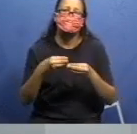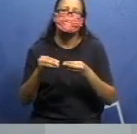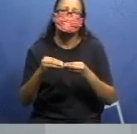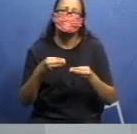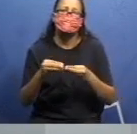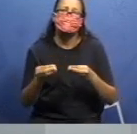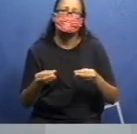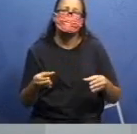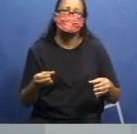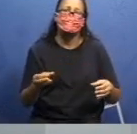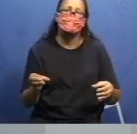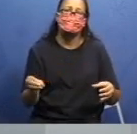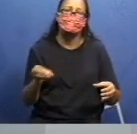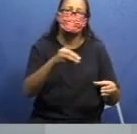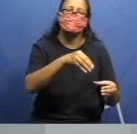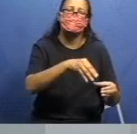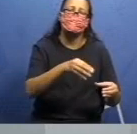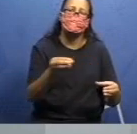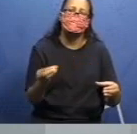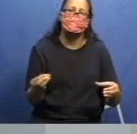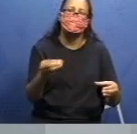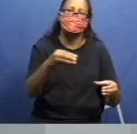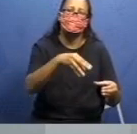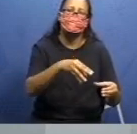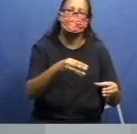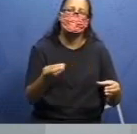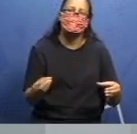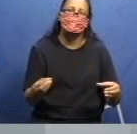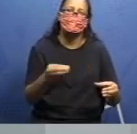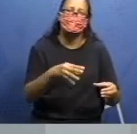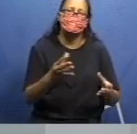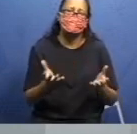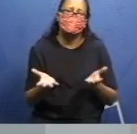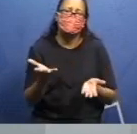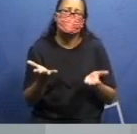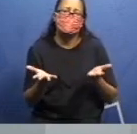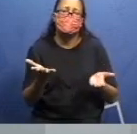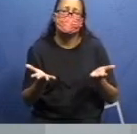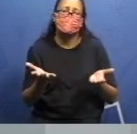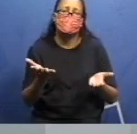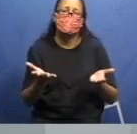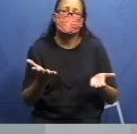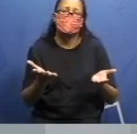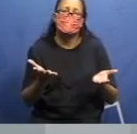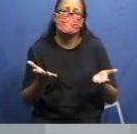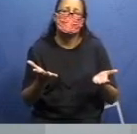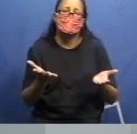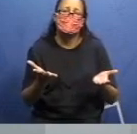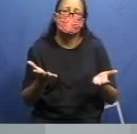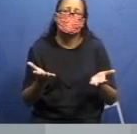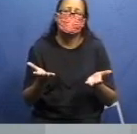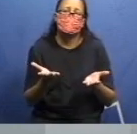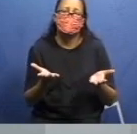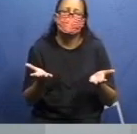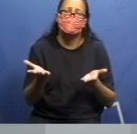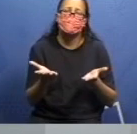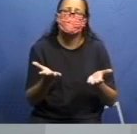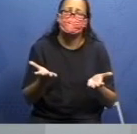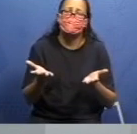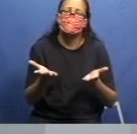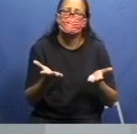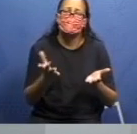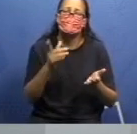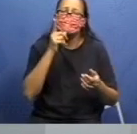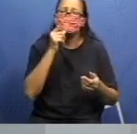para elas ficarem sobre a água. E como a tampinha é mais leve do que a água, as tampinhas vão boiar, elas vão ficar por